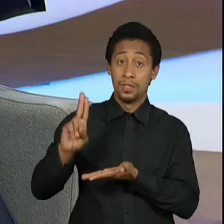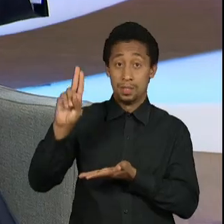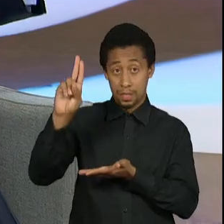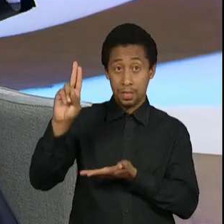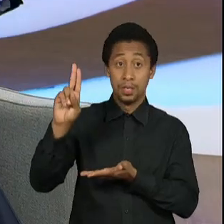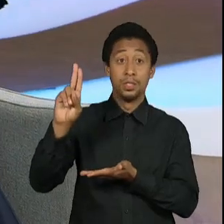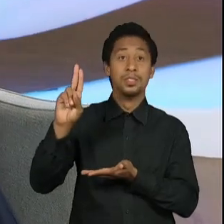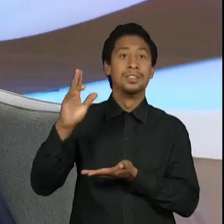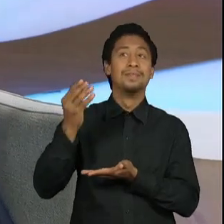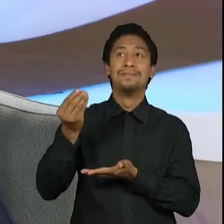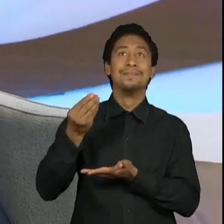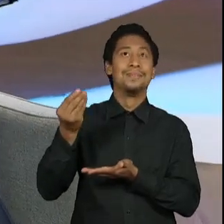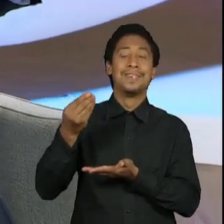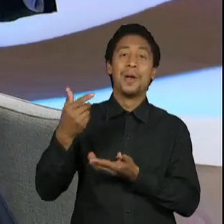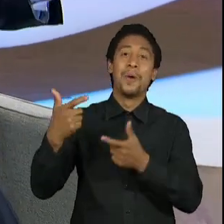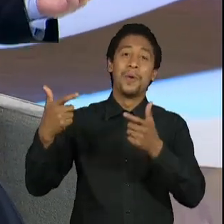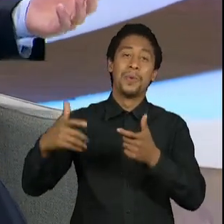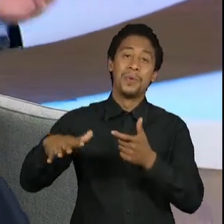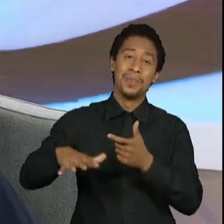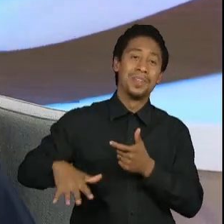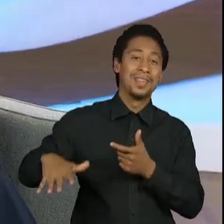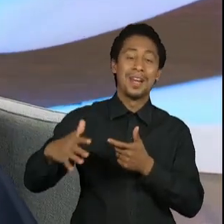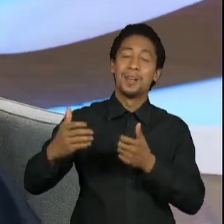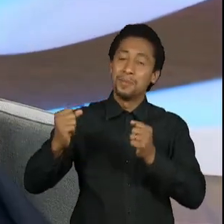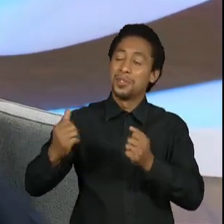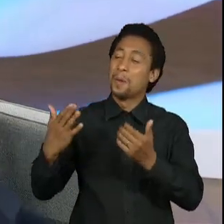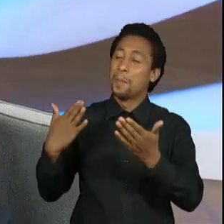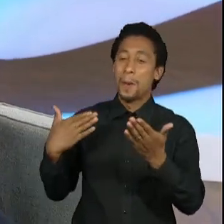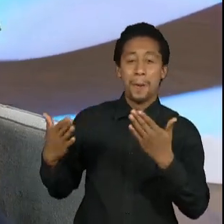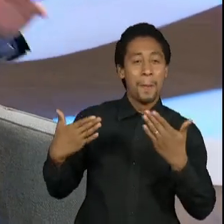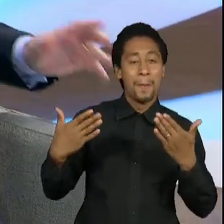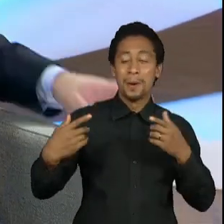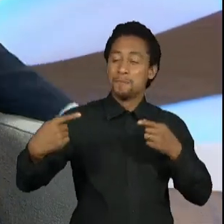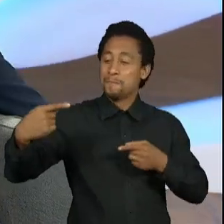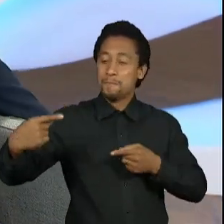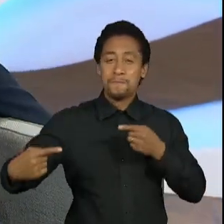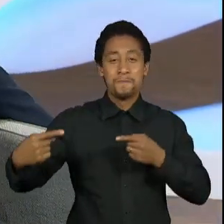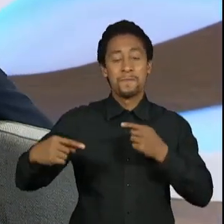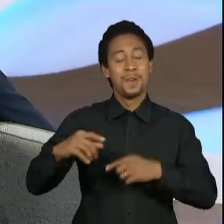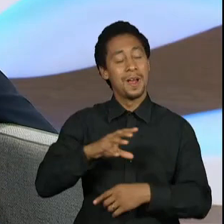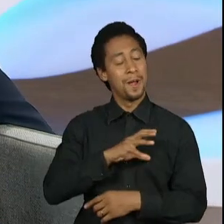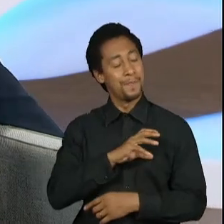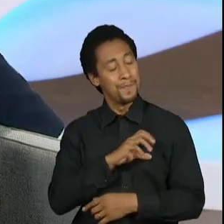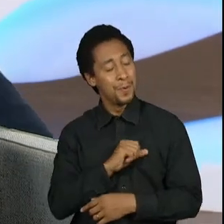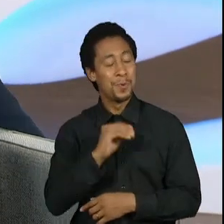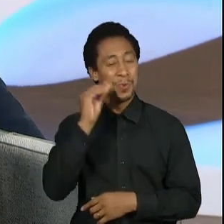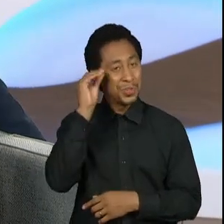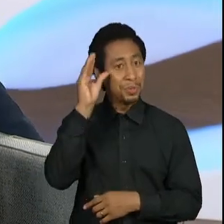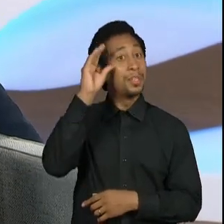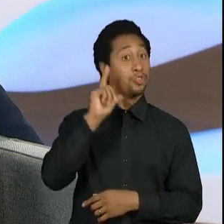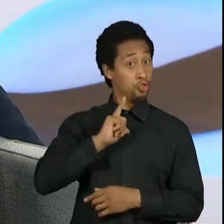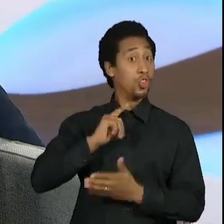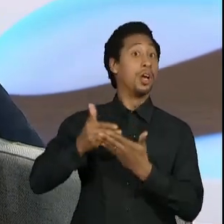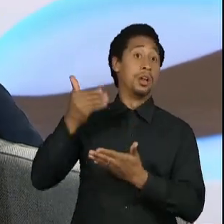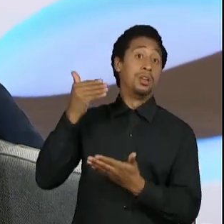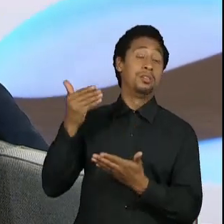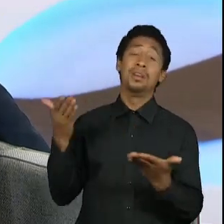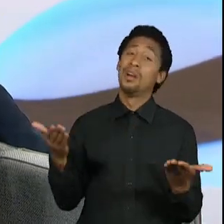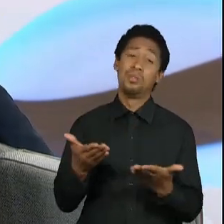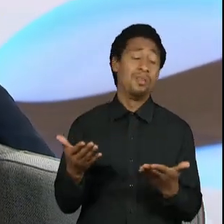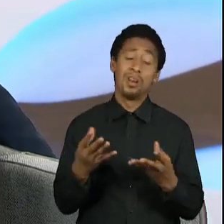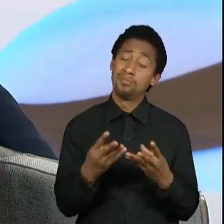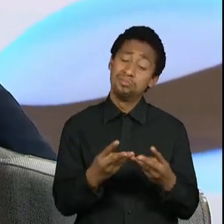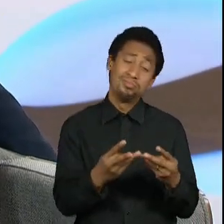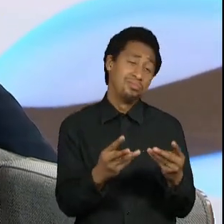tolerância e de amor pelo saber. Isso também não existe. Portanto, quando as pessoas falam que existe